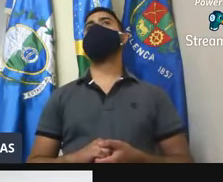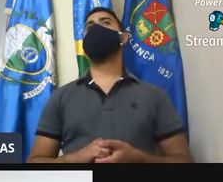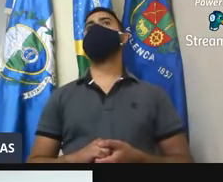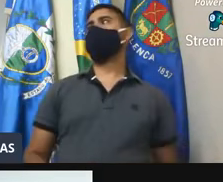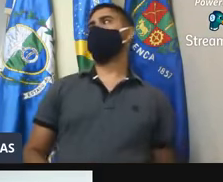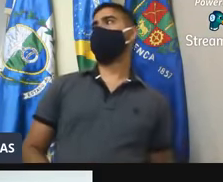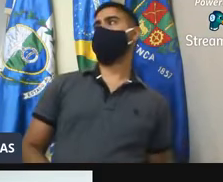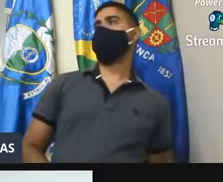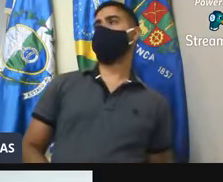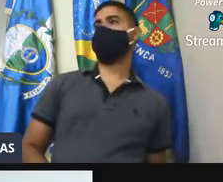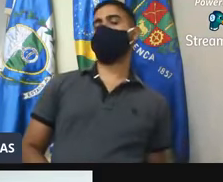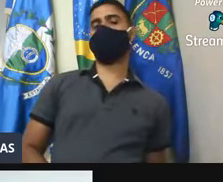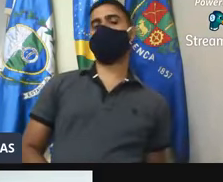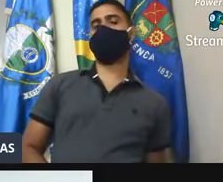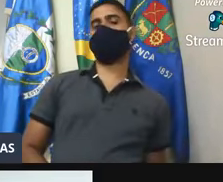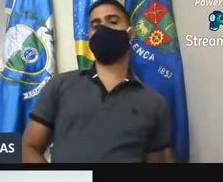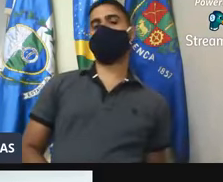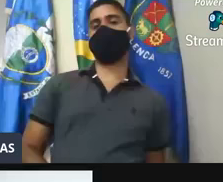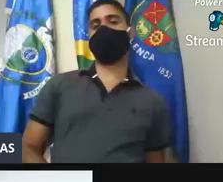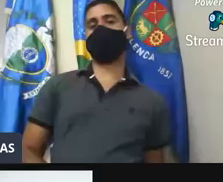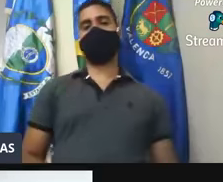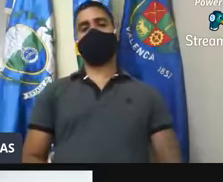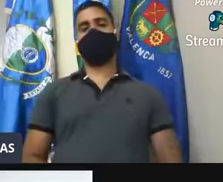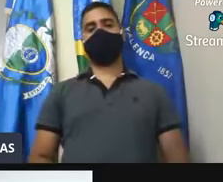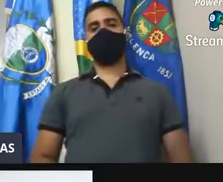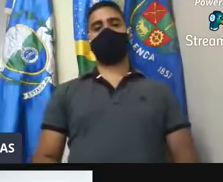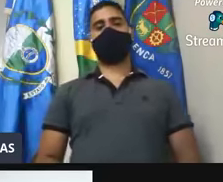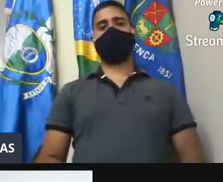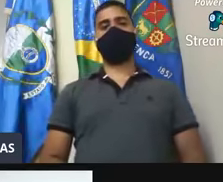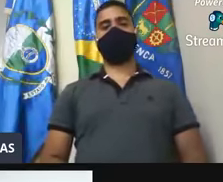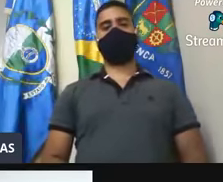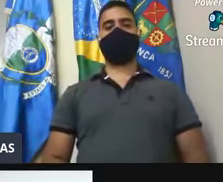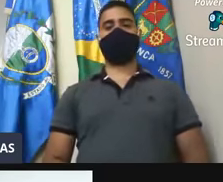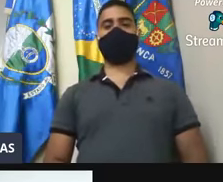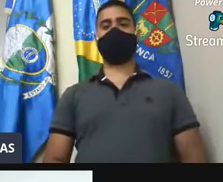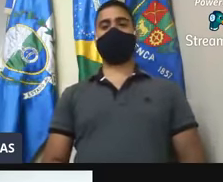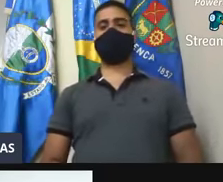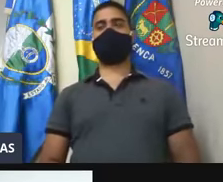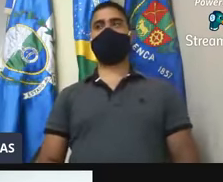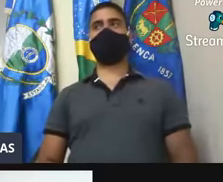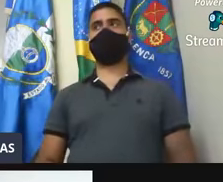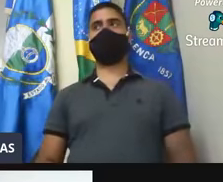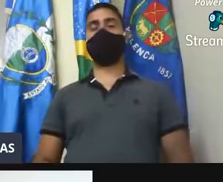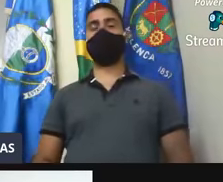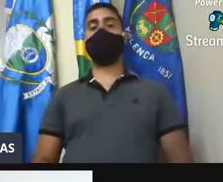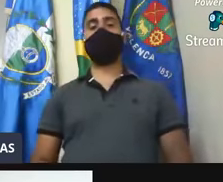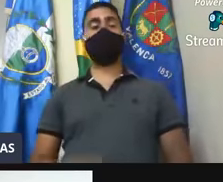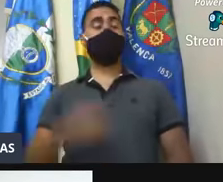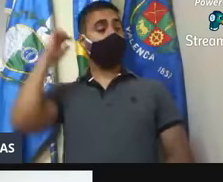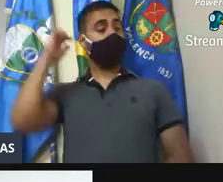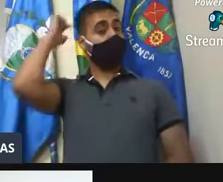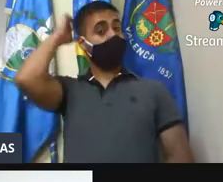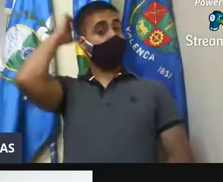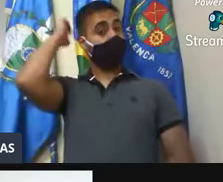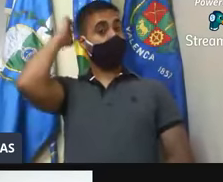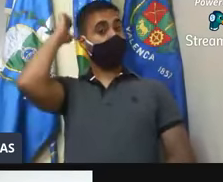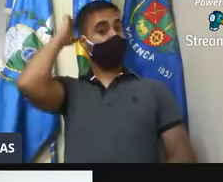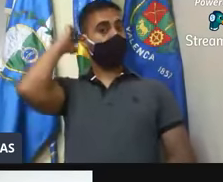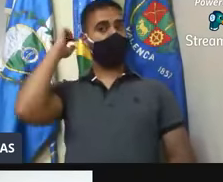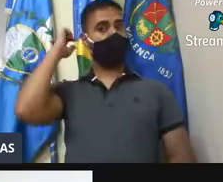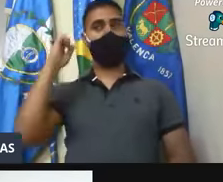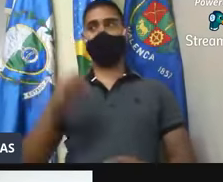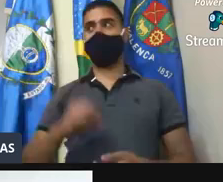Tavares, presente, e Saulo de Tarso não esteve hoje na sessão,